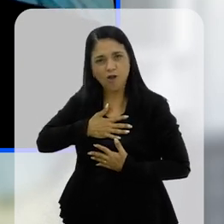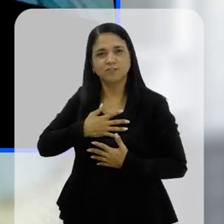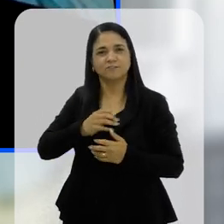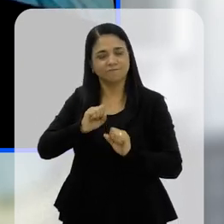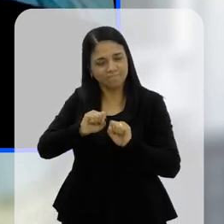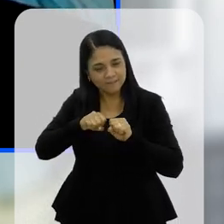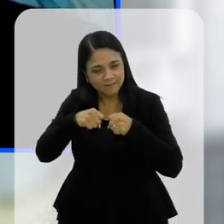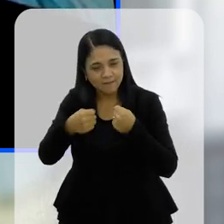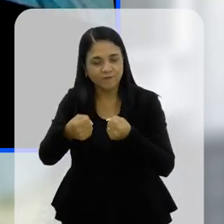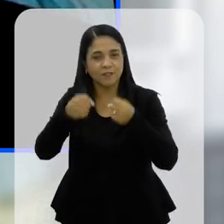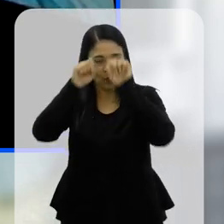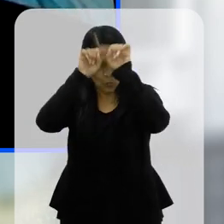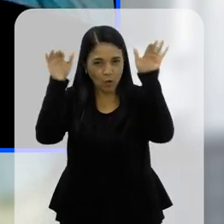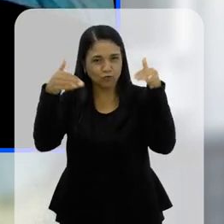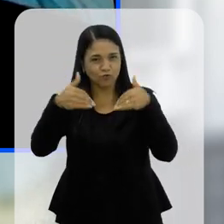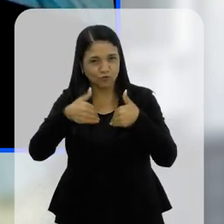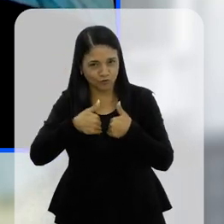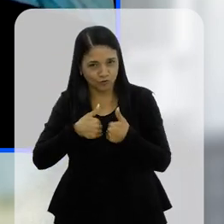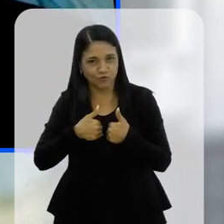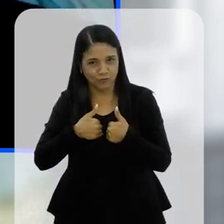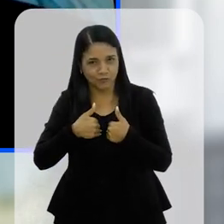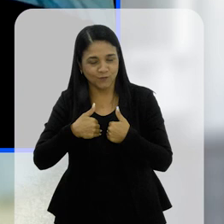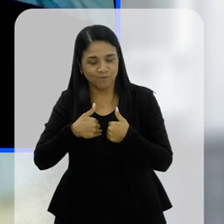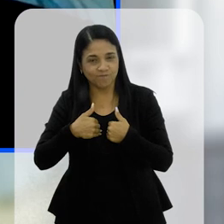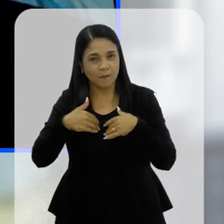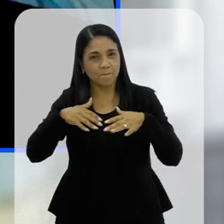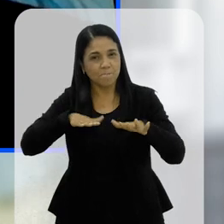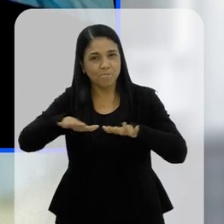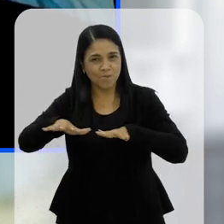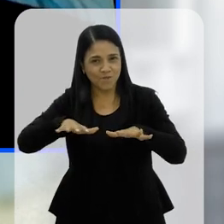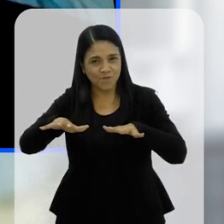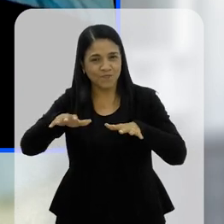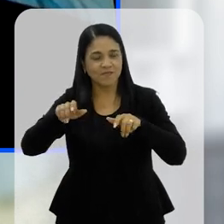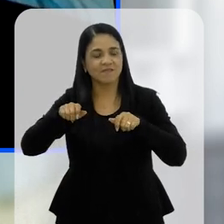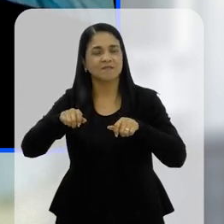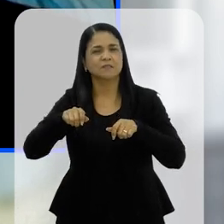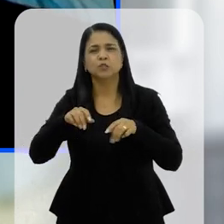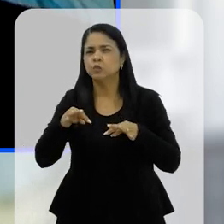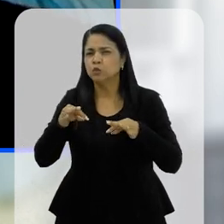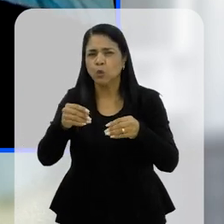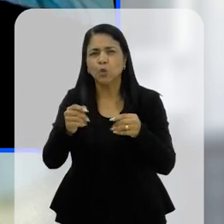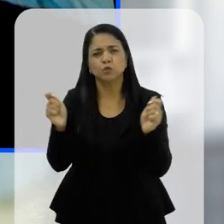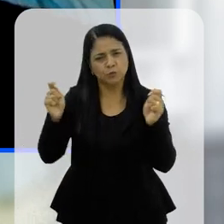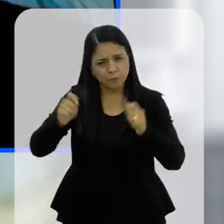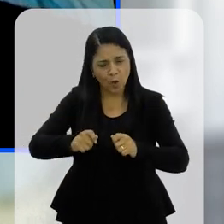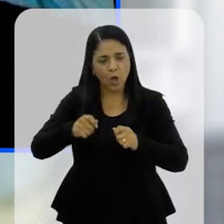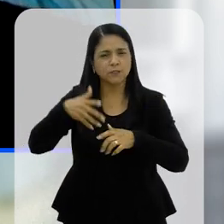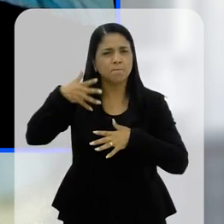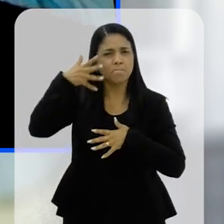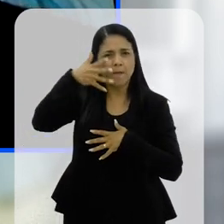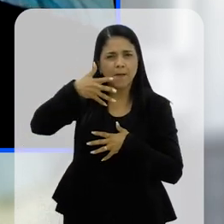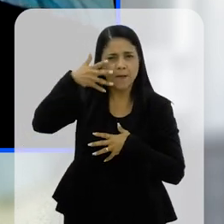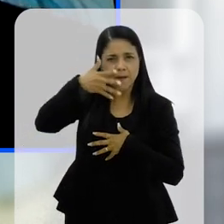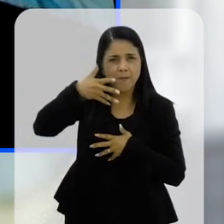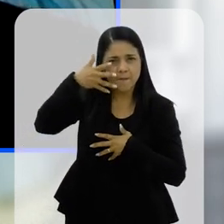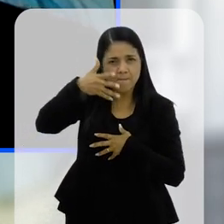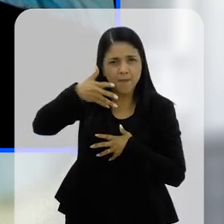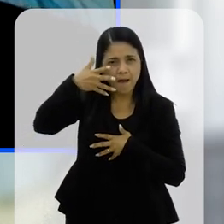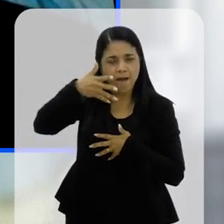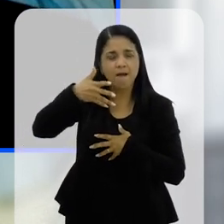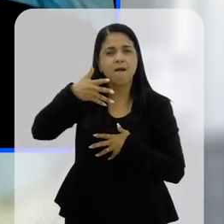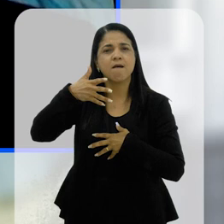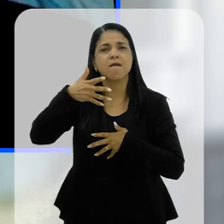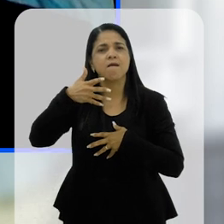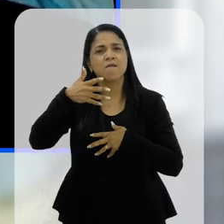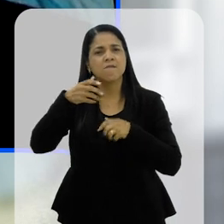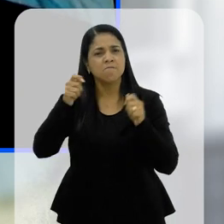gosta da causa, como quem gosta da gente, então, e lá todo mundo tem espaço para falar, conforme o deputado falou,